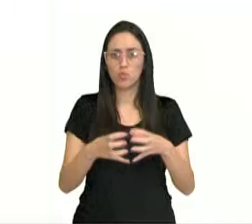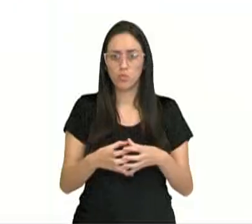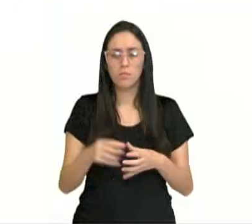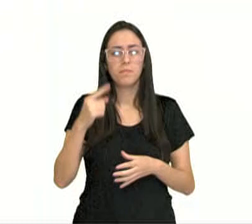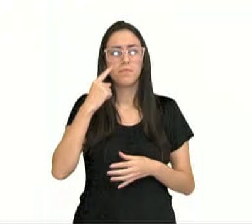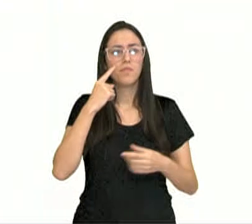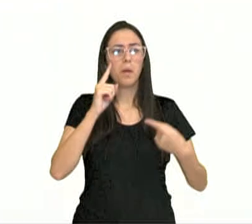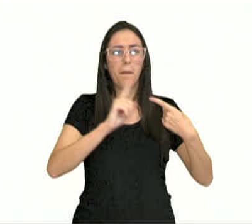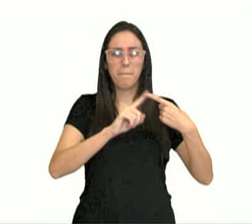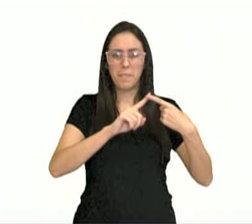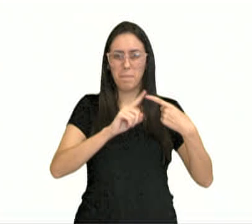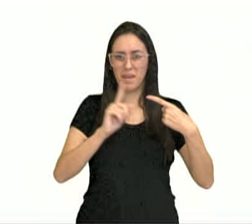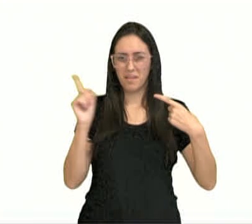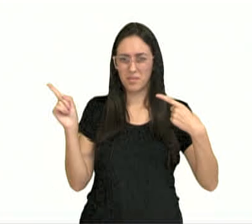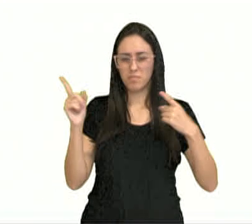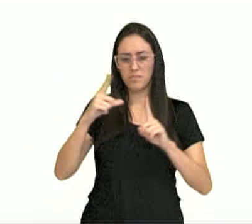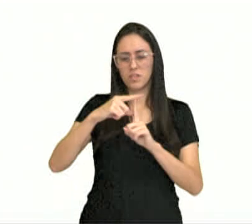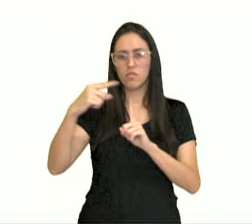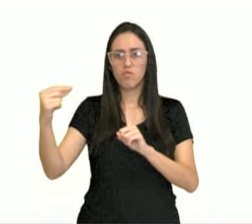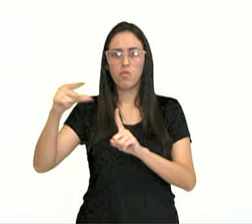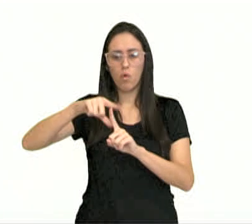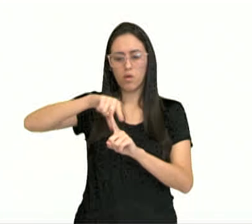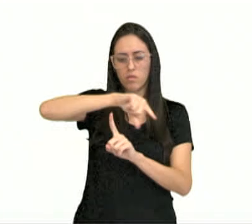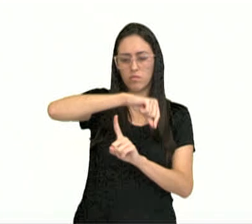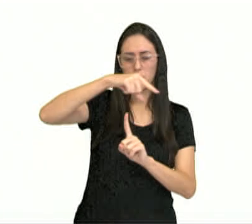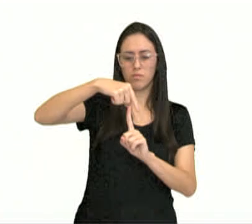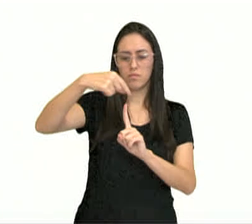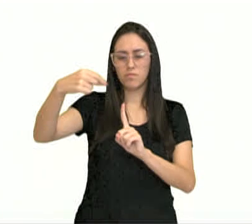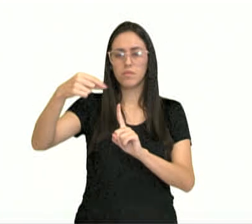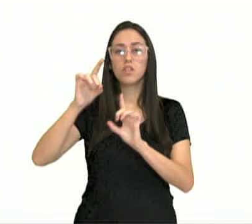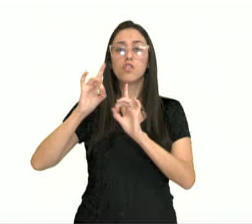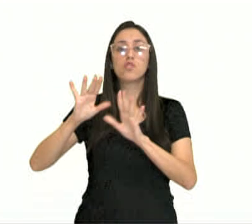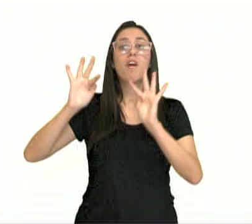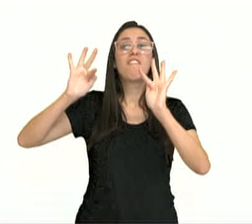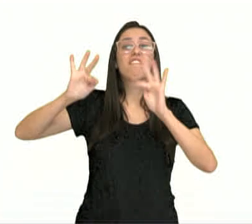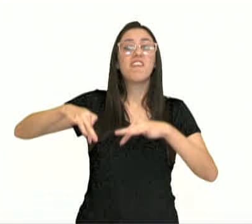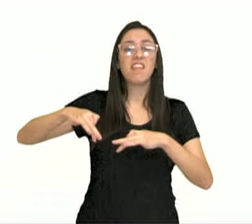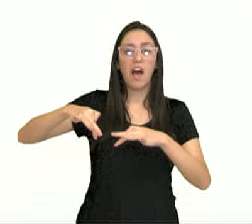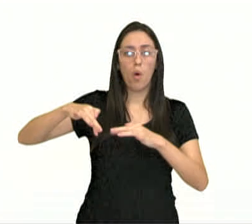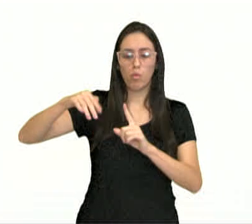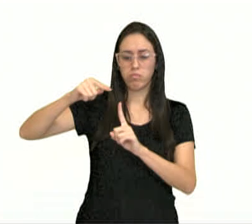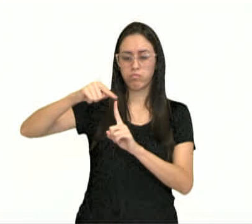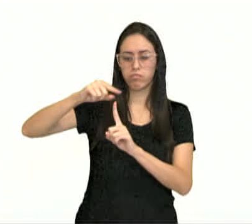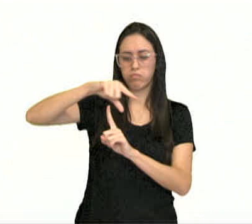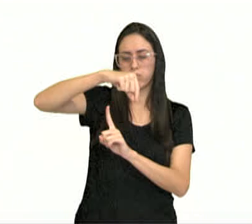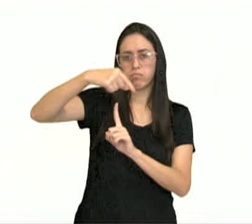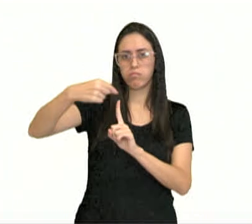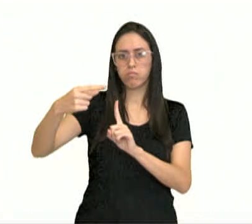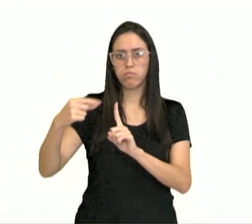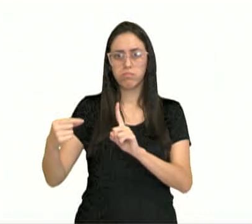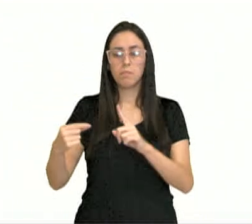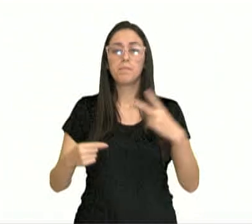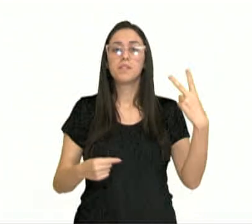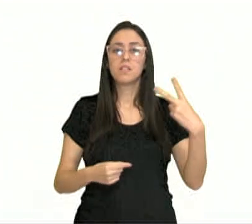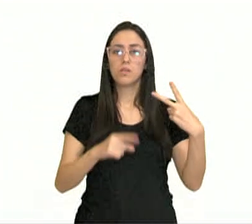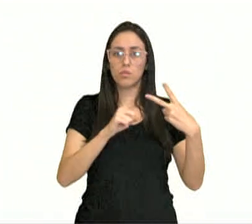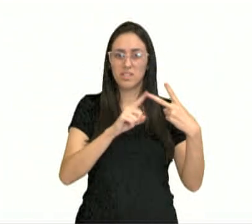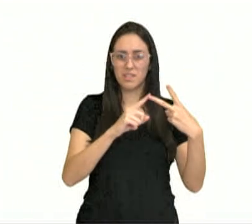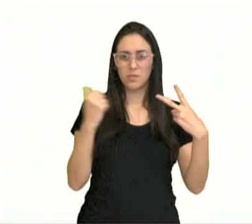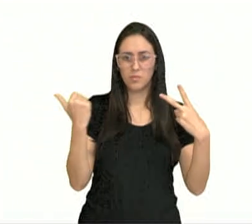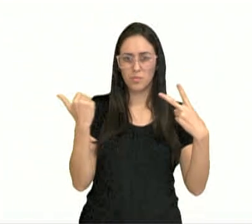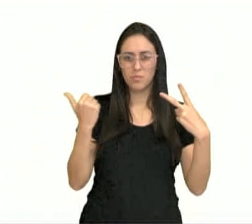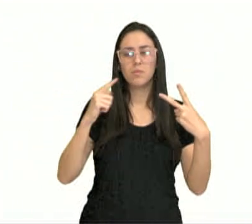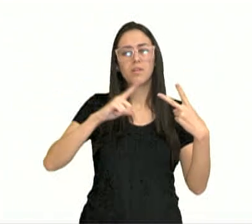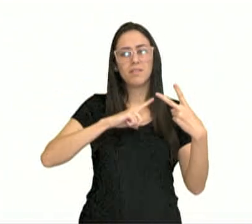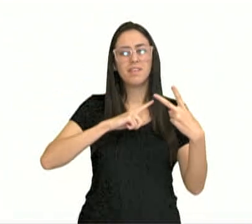cicadófitas, com folhas distribuídas no ápice do seu caule. As gincófitas, com folhas bem características que